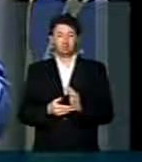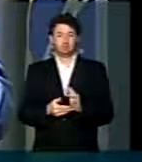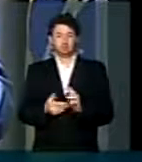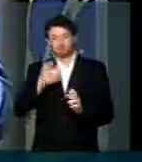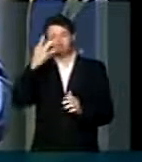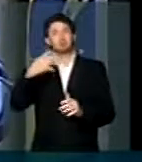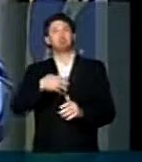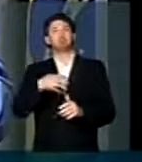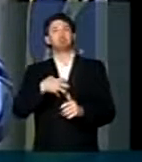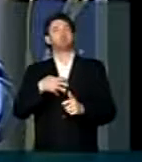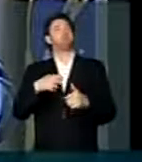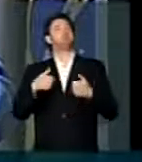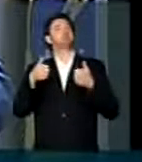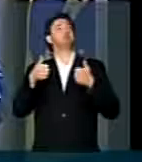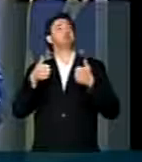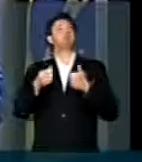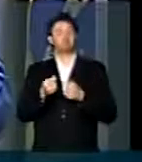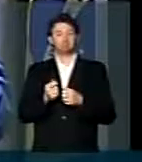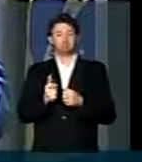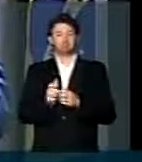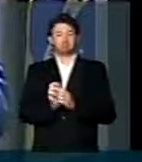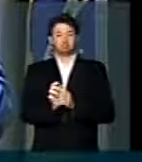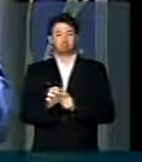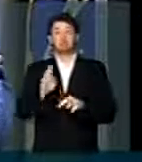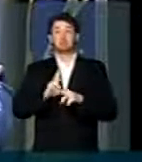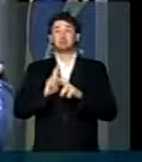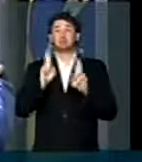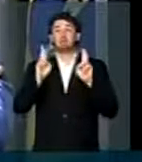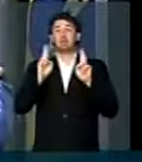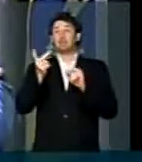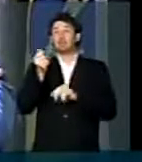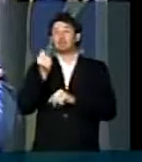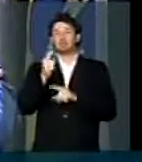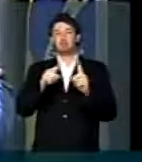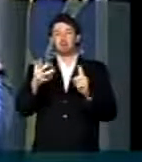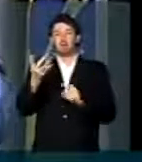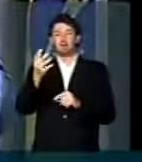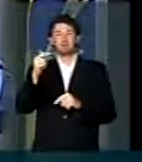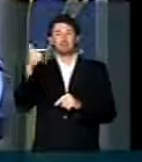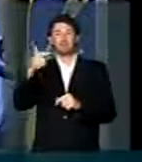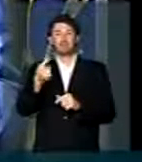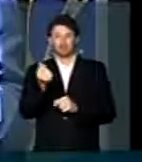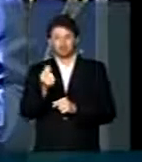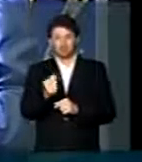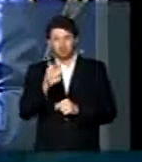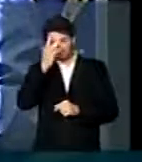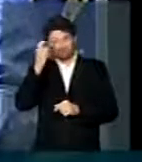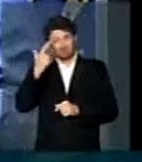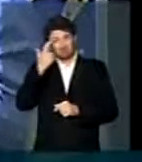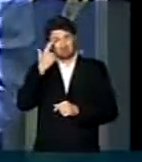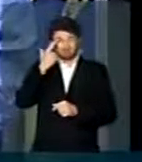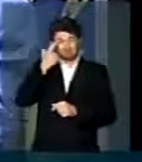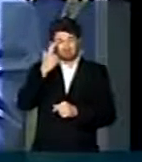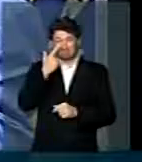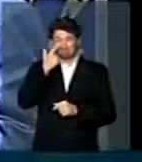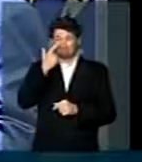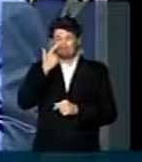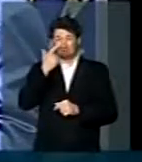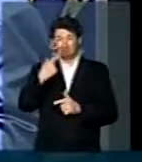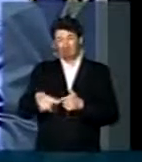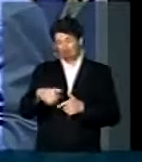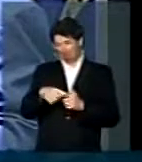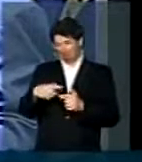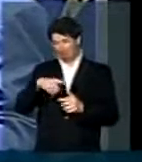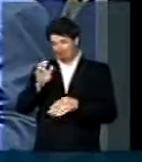otimistas contando com dinheiro que não existe. Os pessimistas chorando a sua mágoa.